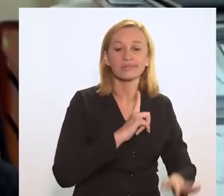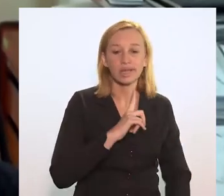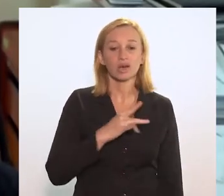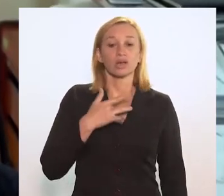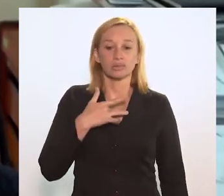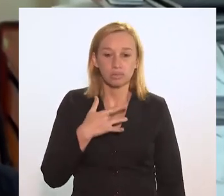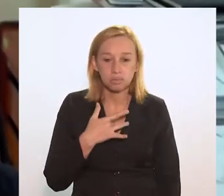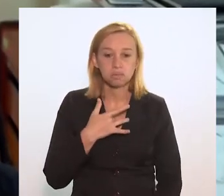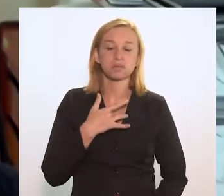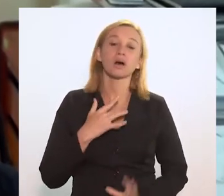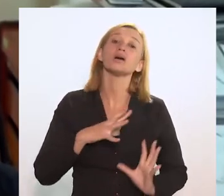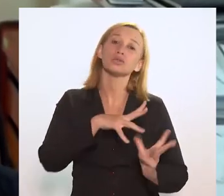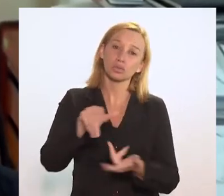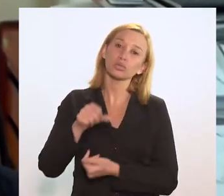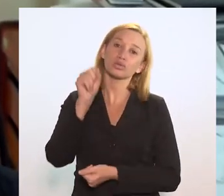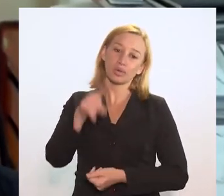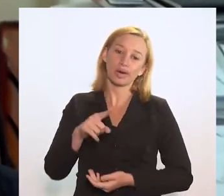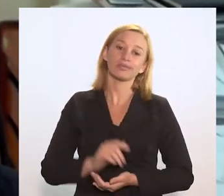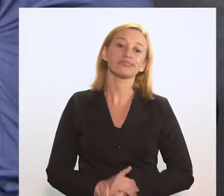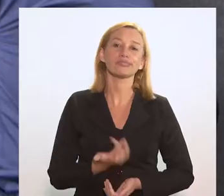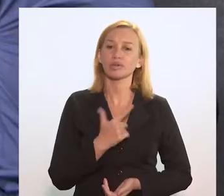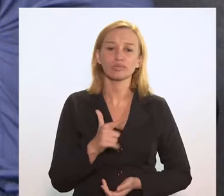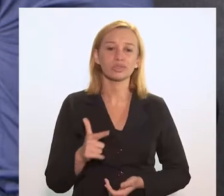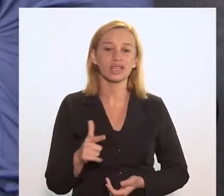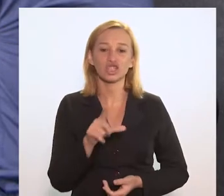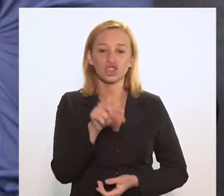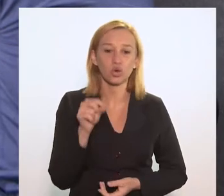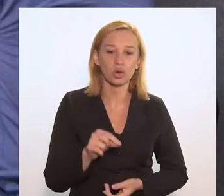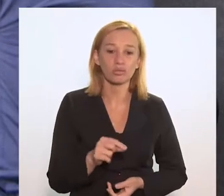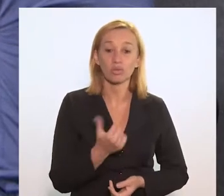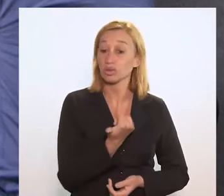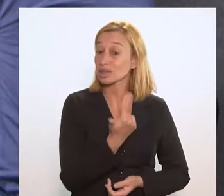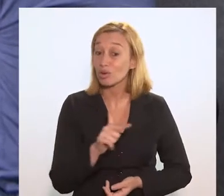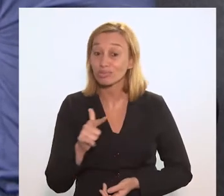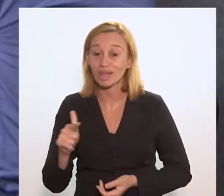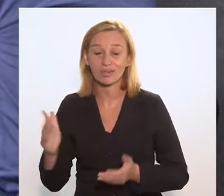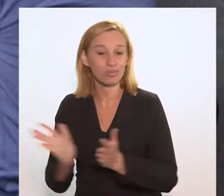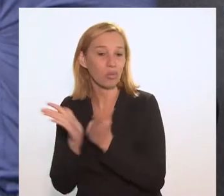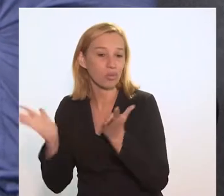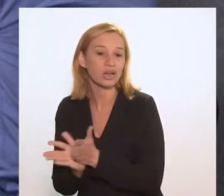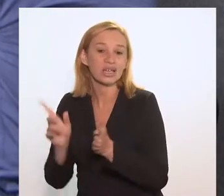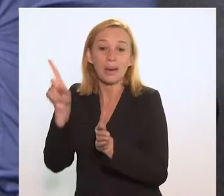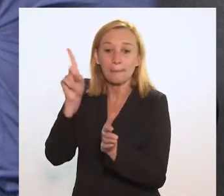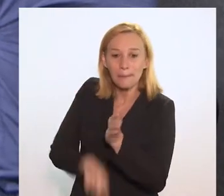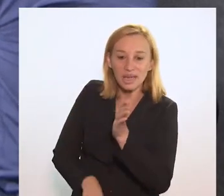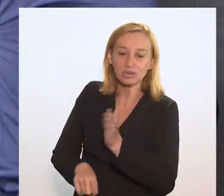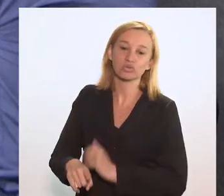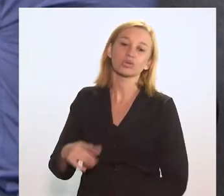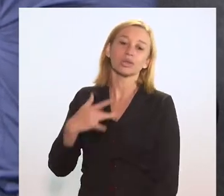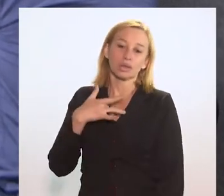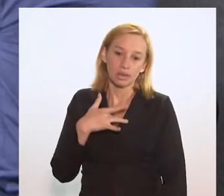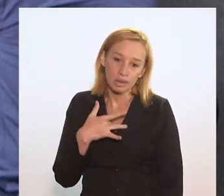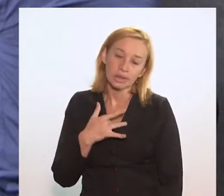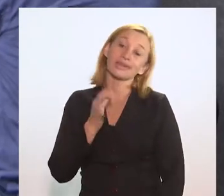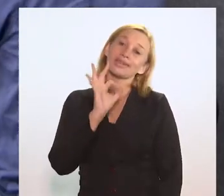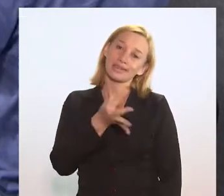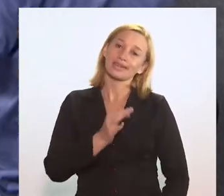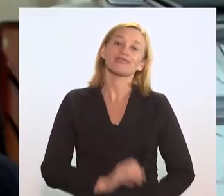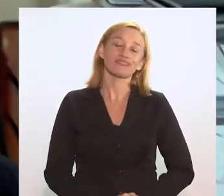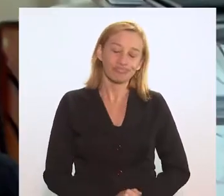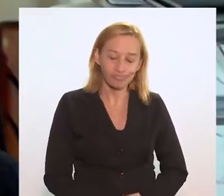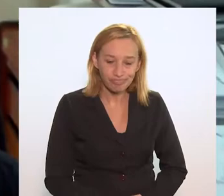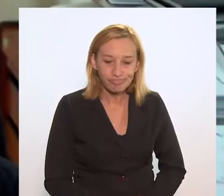tuberculose. No mundo é assim, não tem exceção. Onde não tem, tem menos tuberculose. Isso aí é